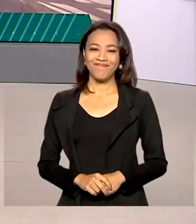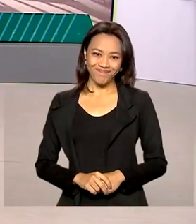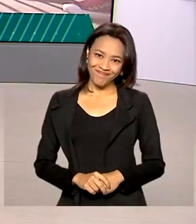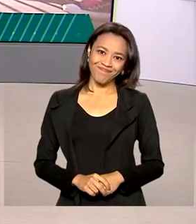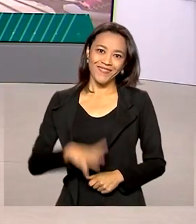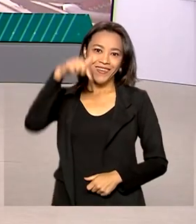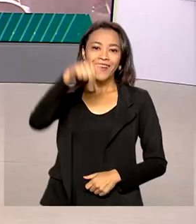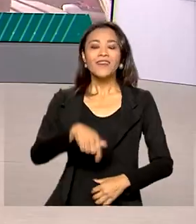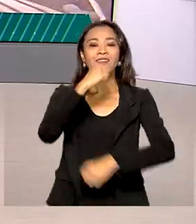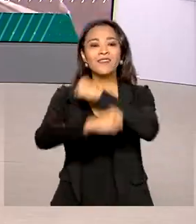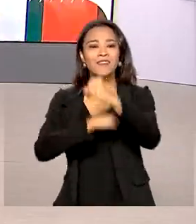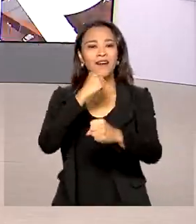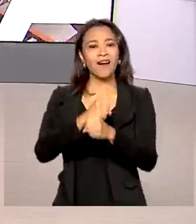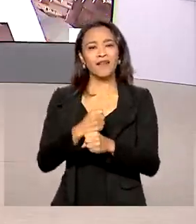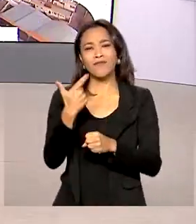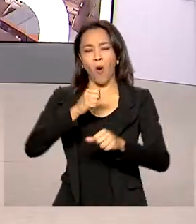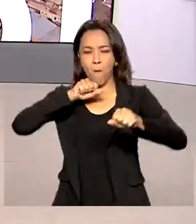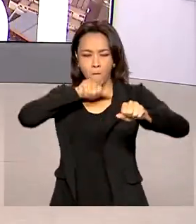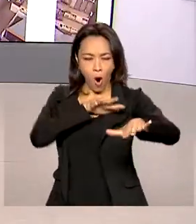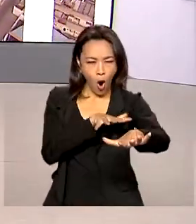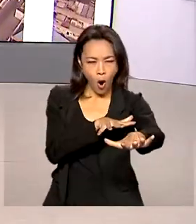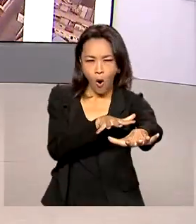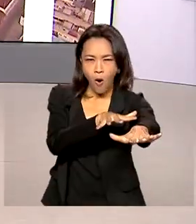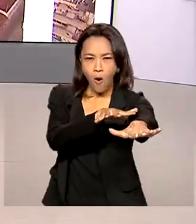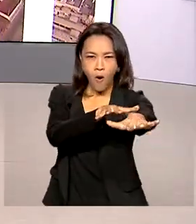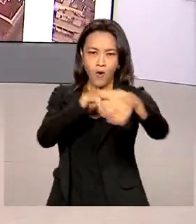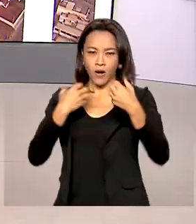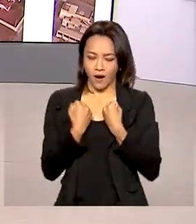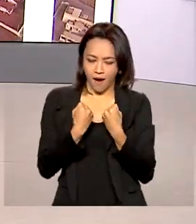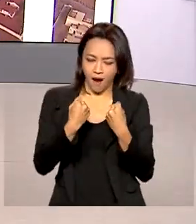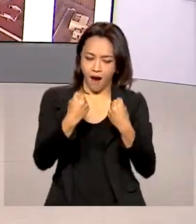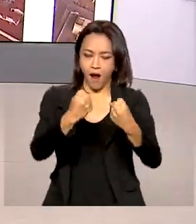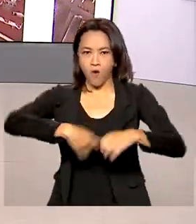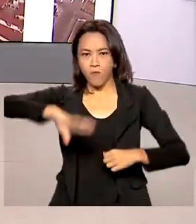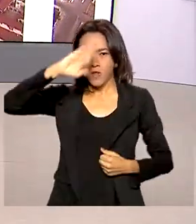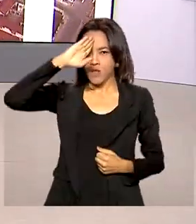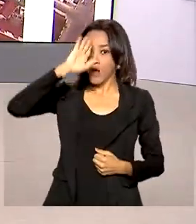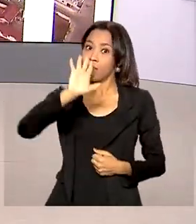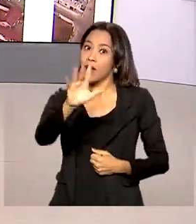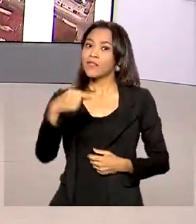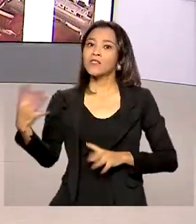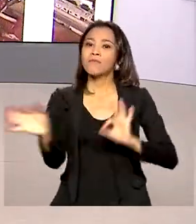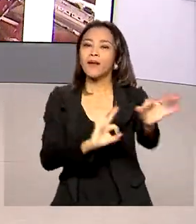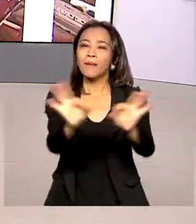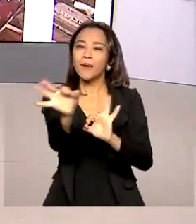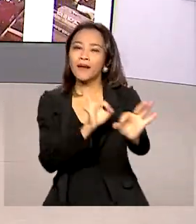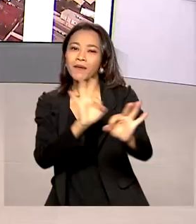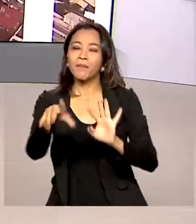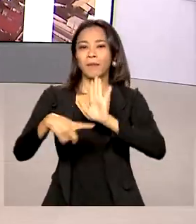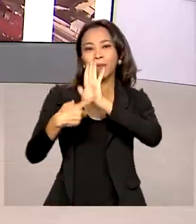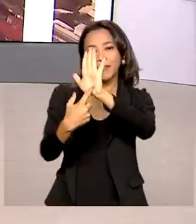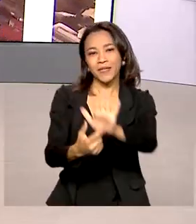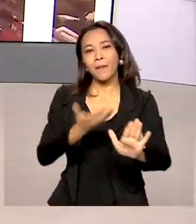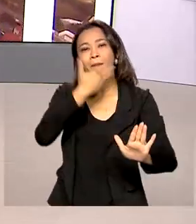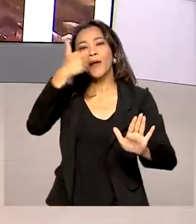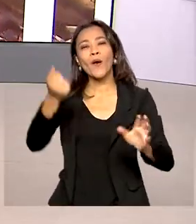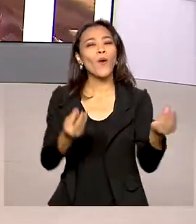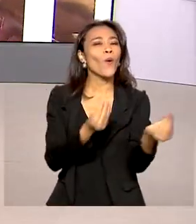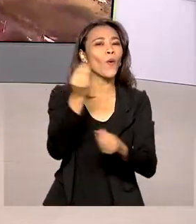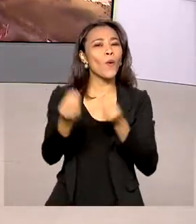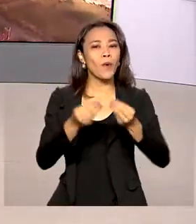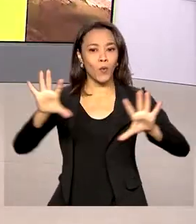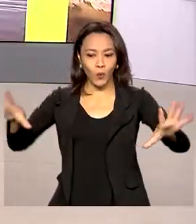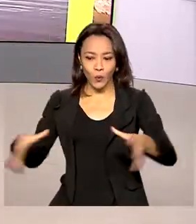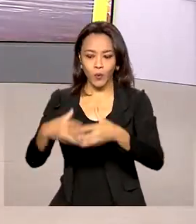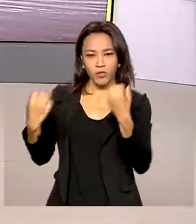Esse ano não teremos desfile com veículos militares, mas nós preparamos uma reportagem para você conhecer melhor a tropa blindada